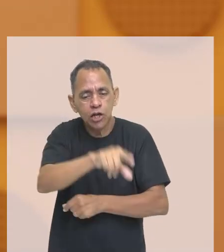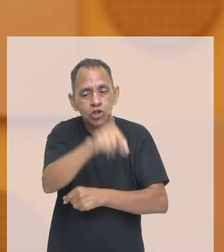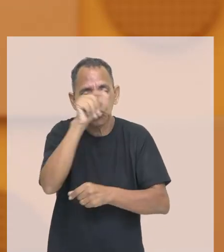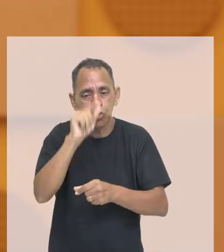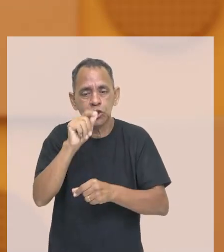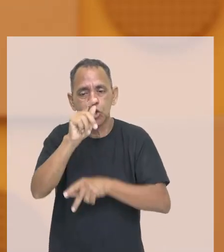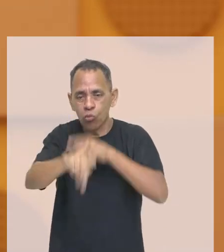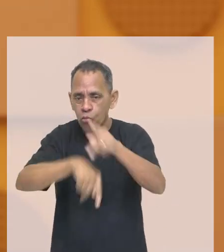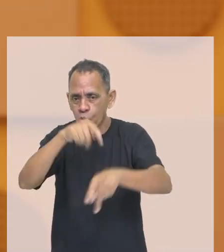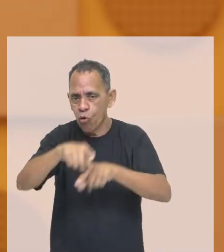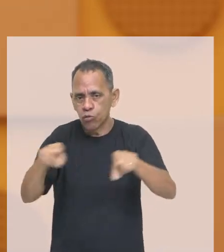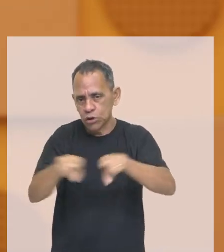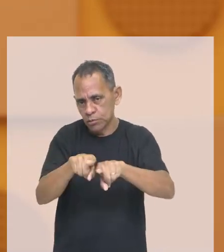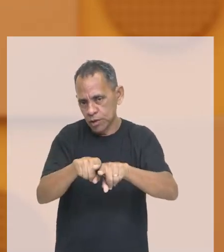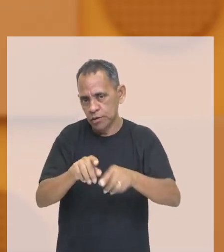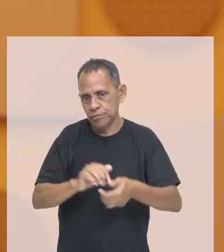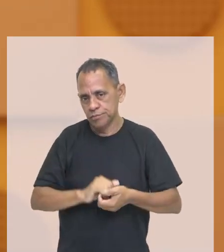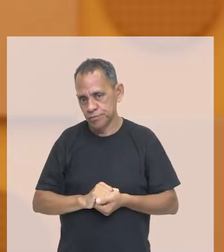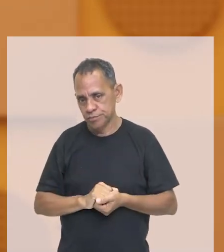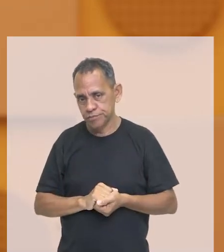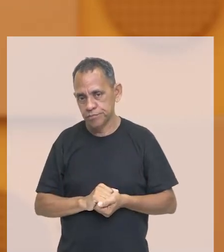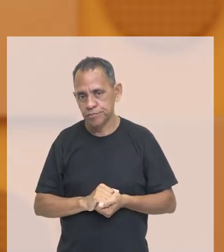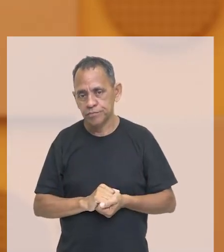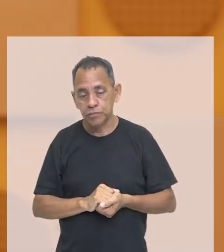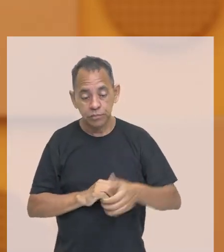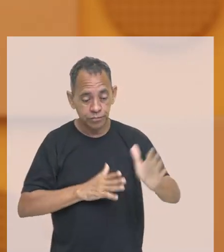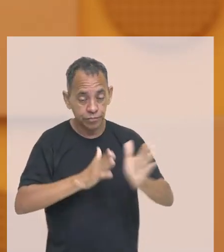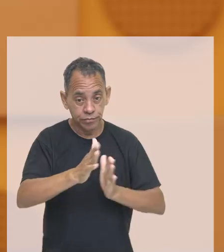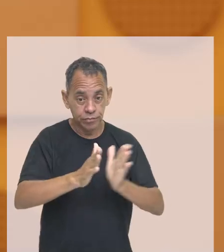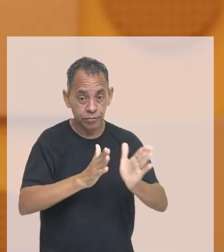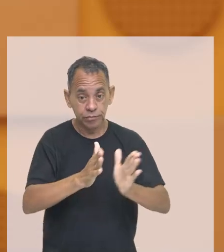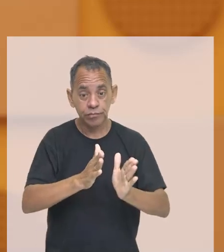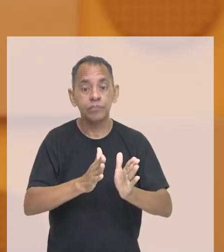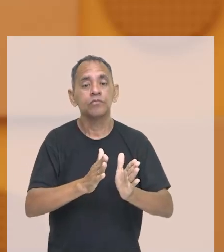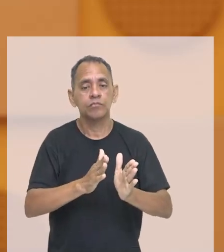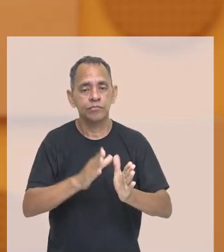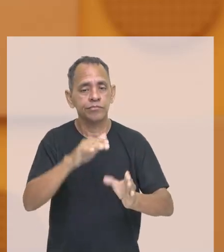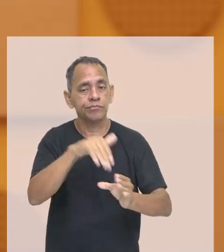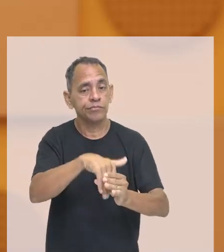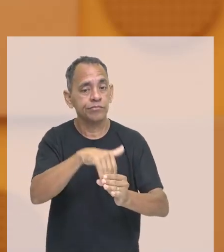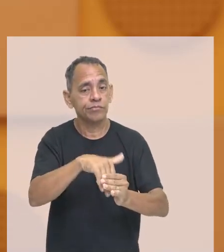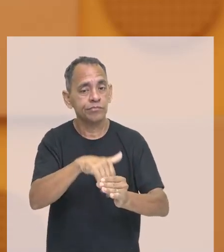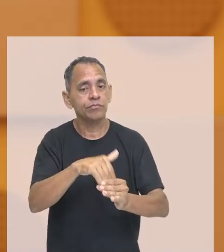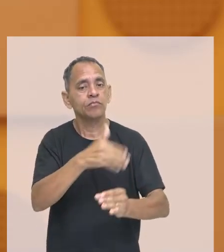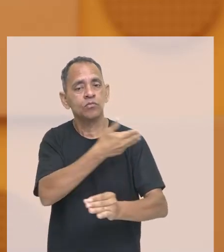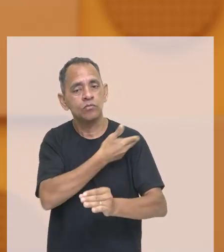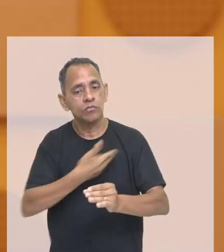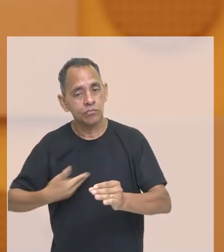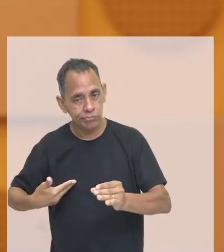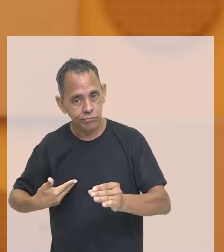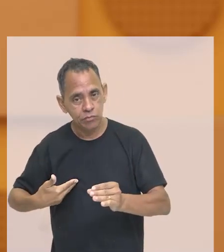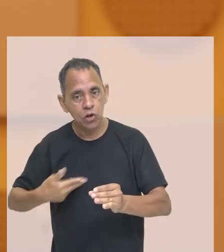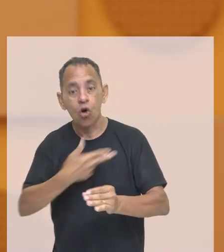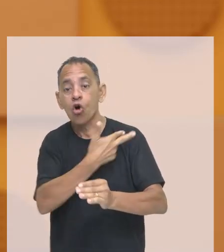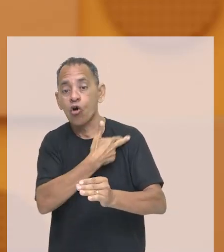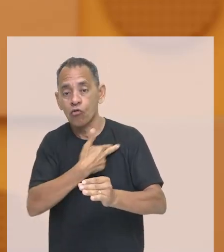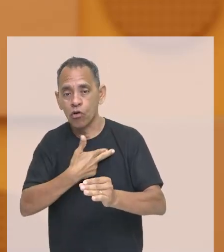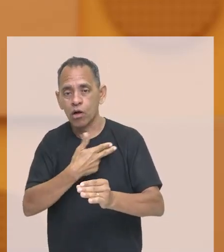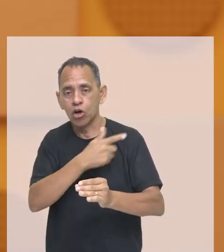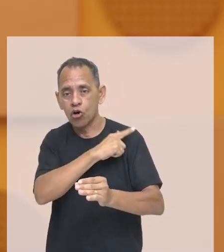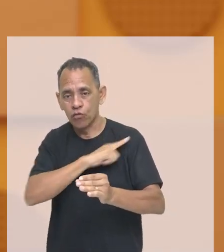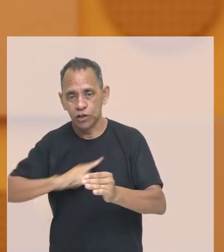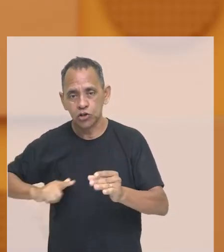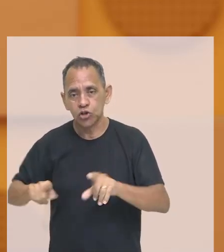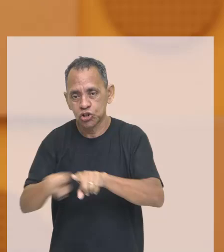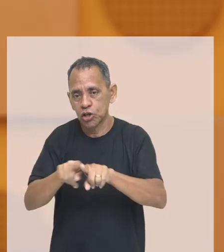Naquele momento, inclusive, as eleições para governadoras eram bastante discutidas naquele âmbito. Vamos ao texto entender